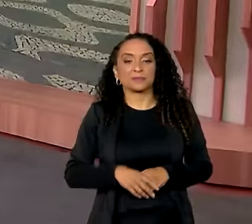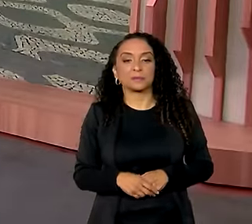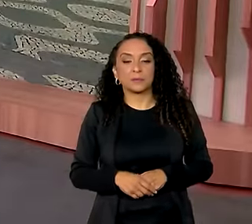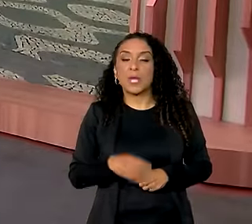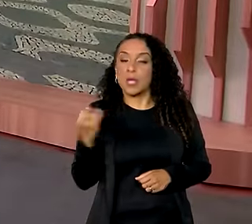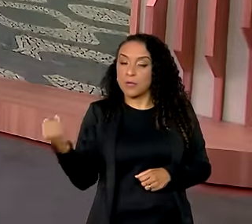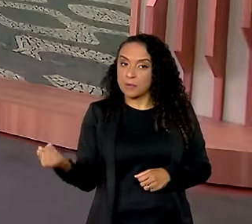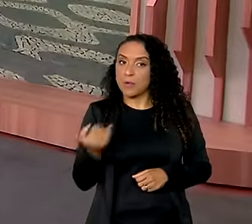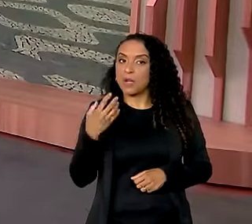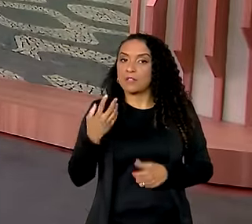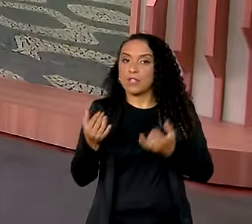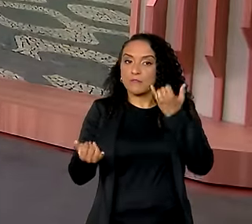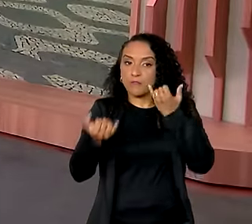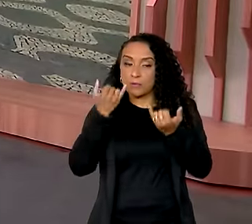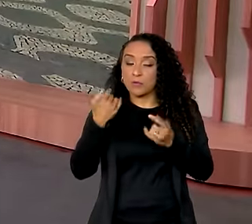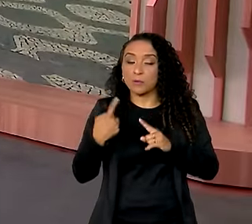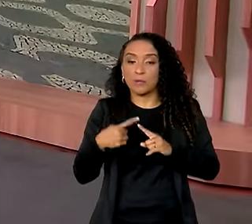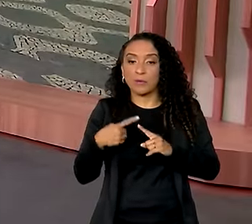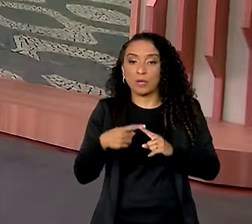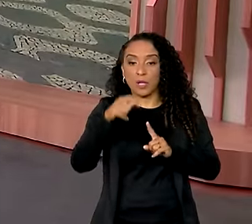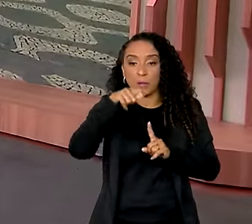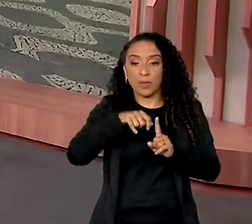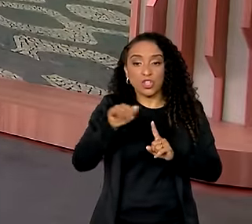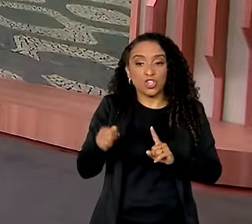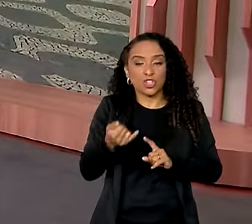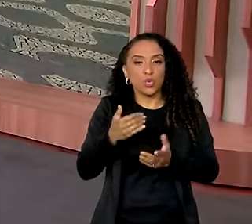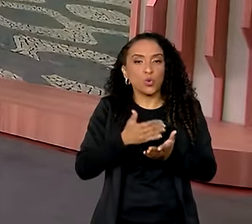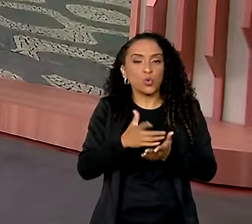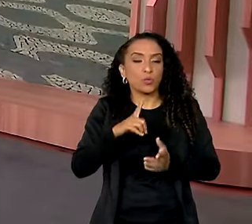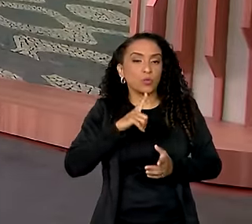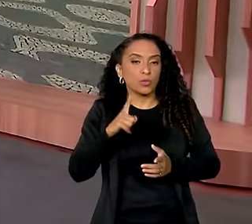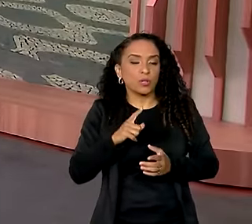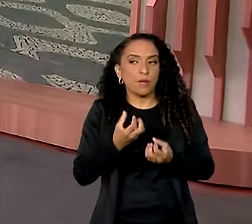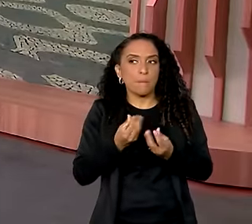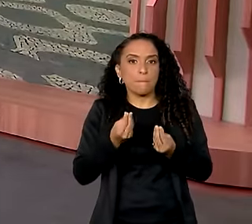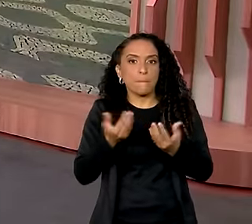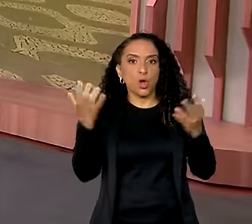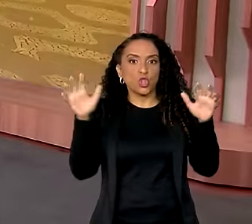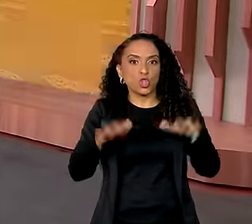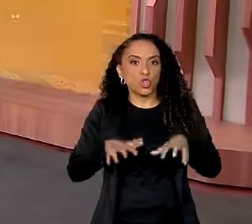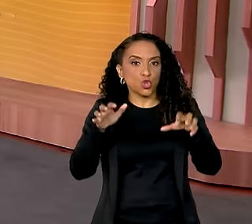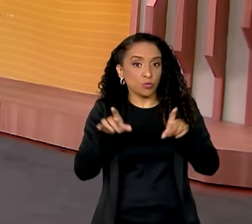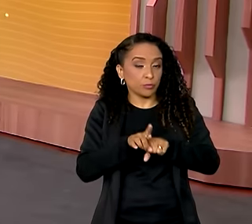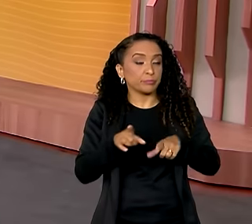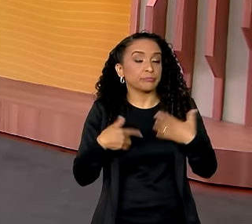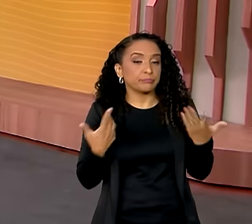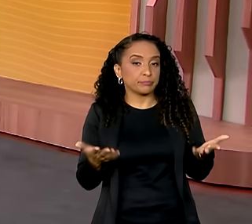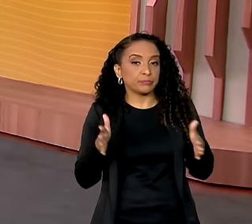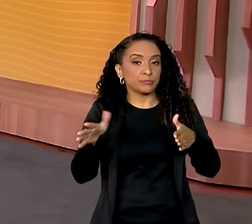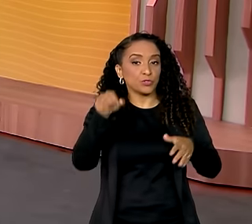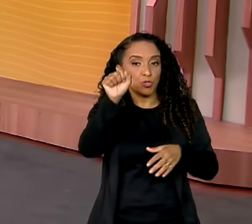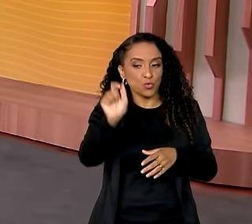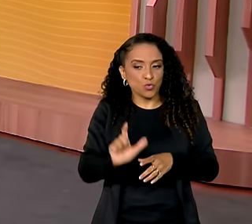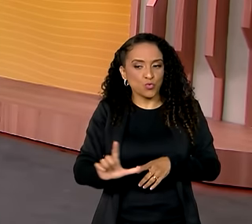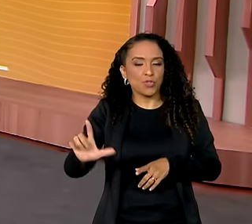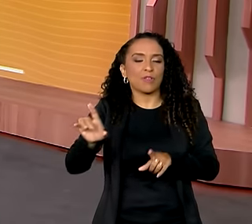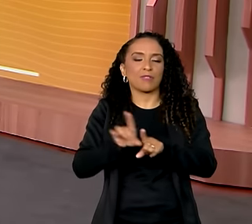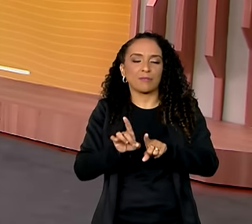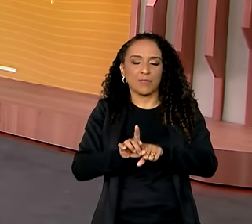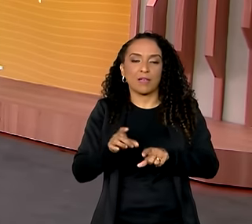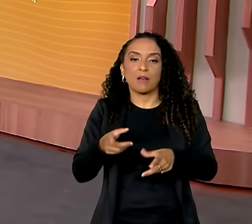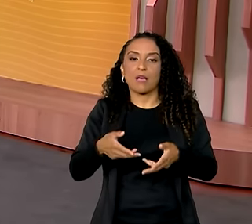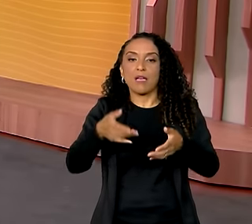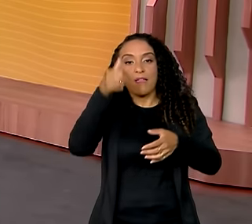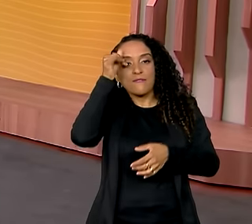Importante demais essas informações, até porque no mês de janeiro a gente costuma ter bastante chuva nessa região sudeste, então essa